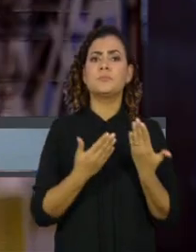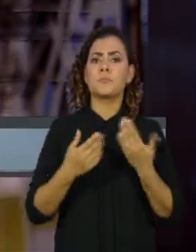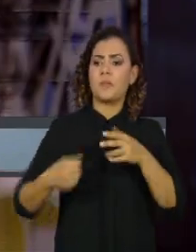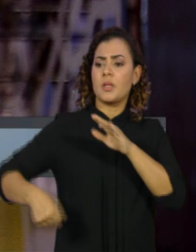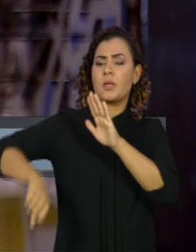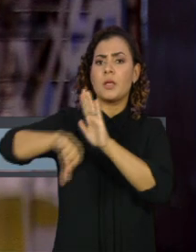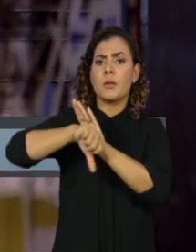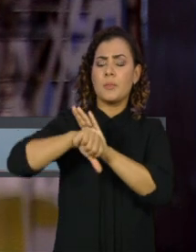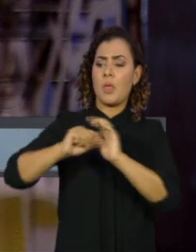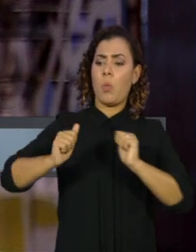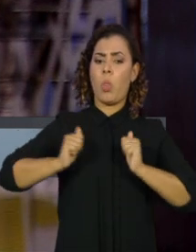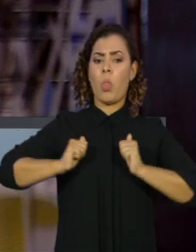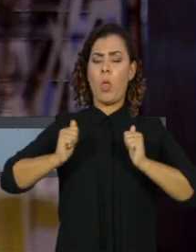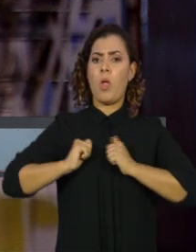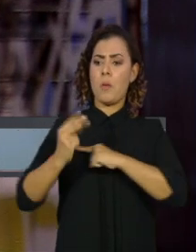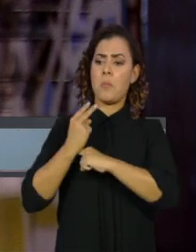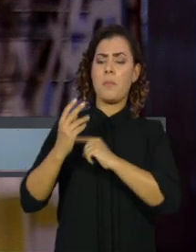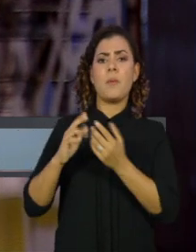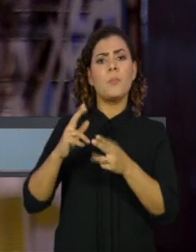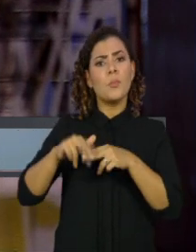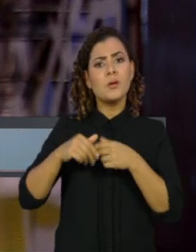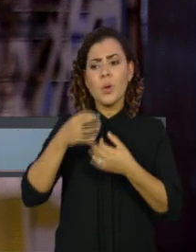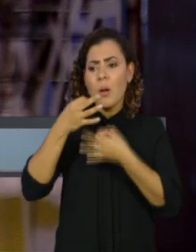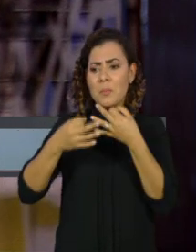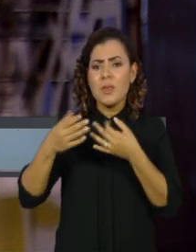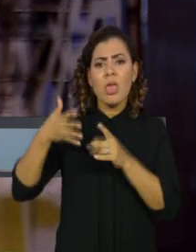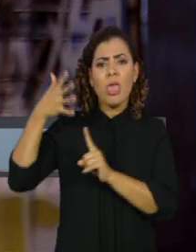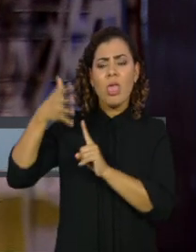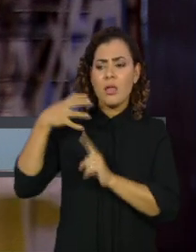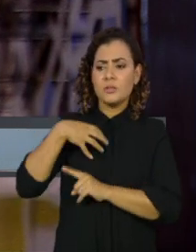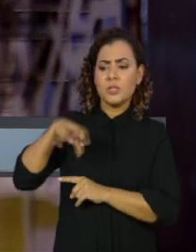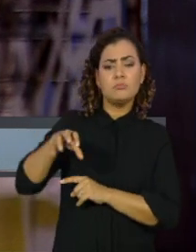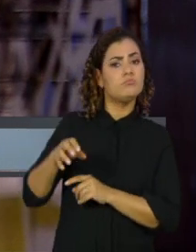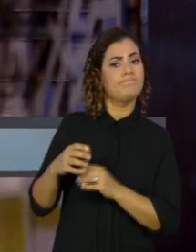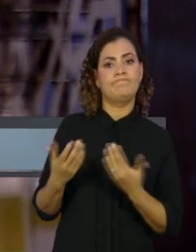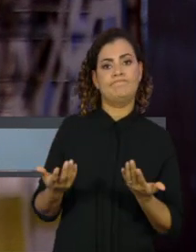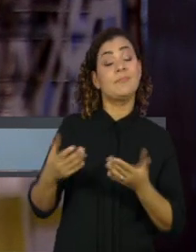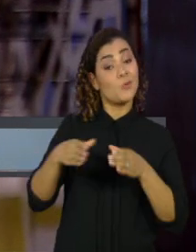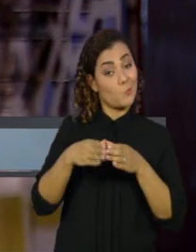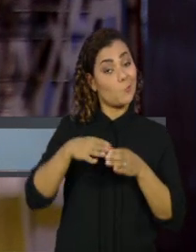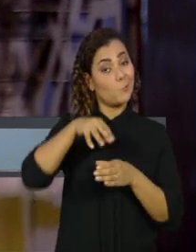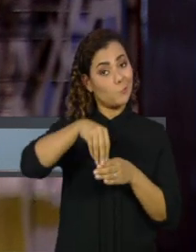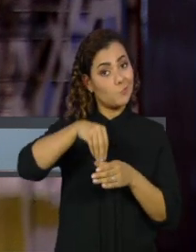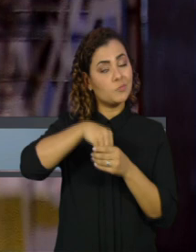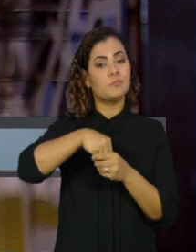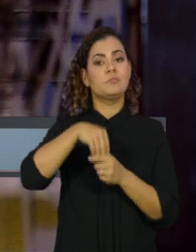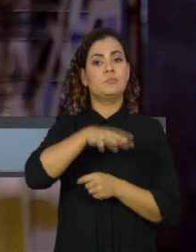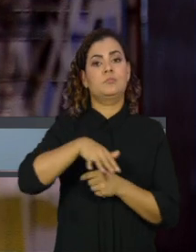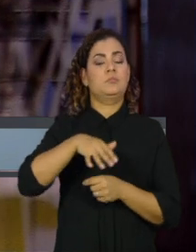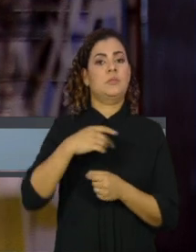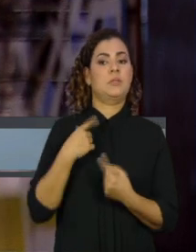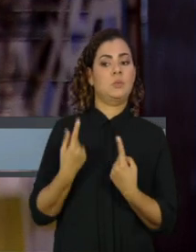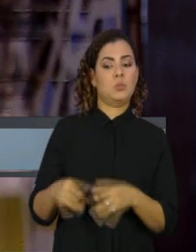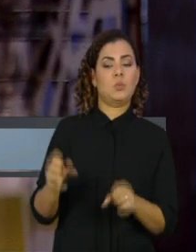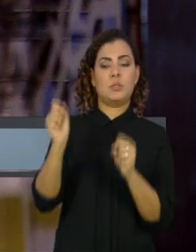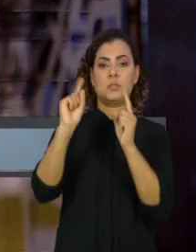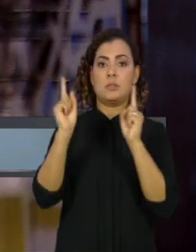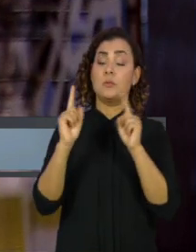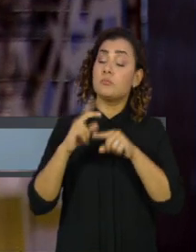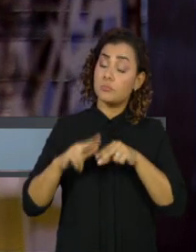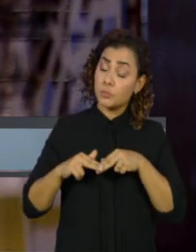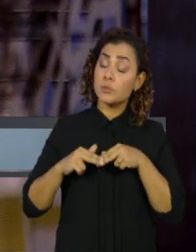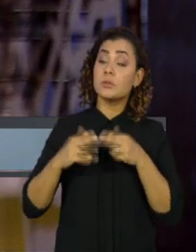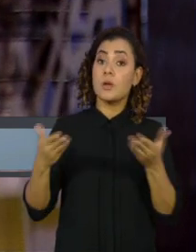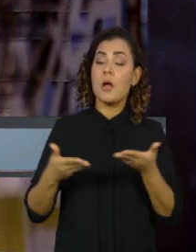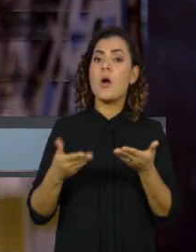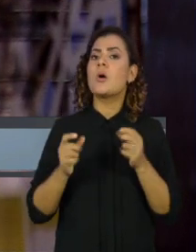criminal de parlamentares por opiniões e discursos, minaram o apoio construído pelo presidente da Câmara. Ainda não há data prevista